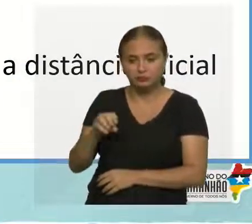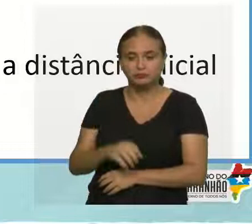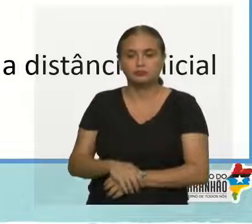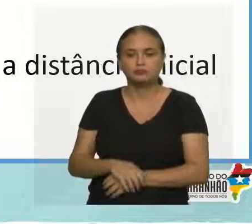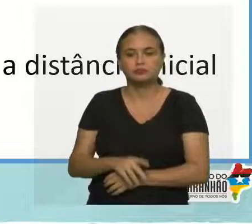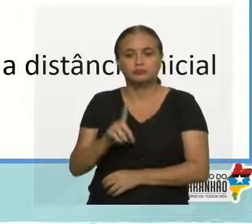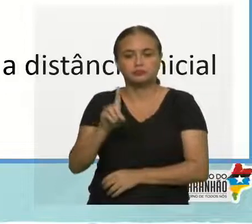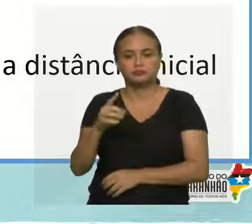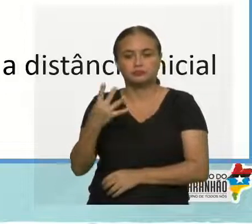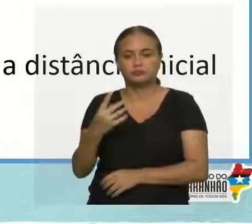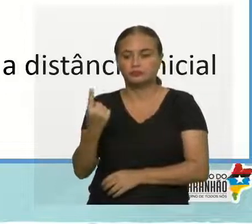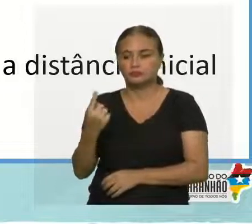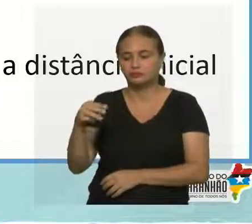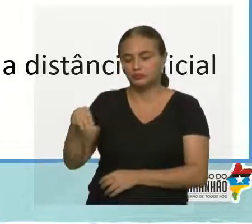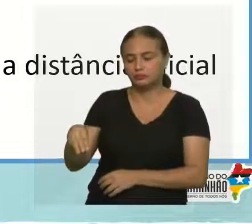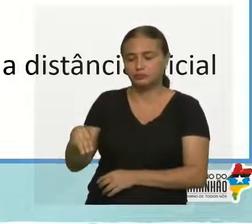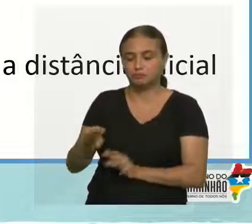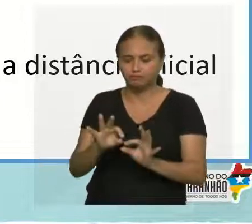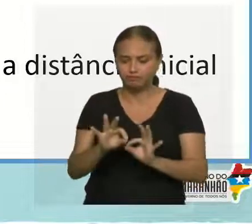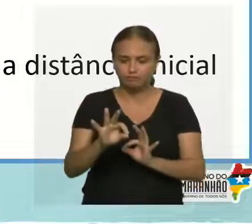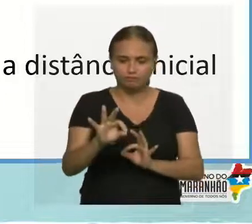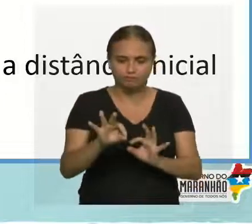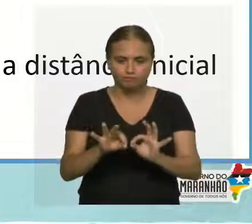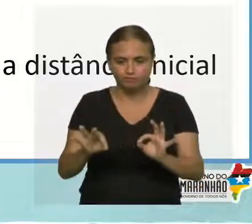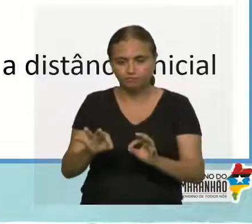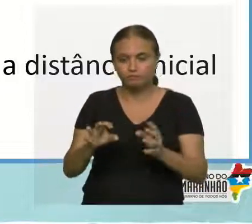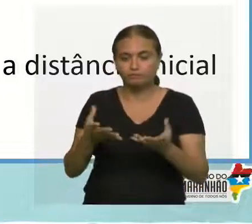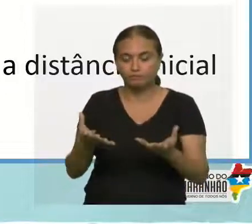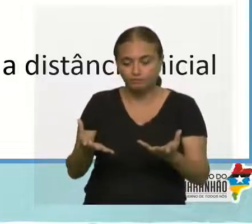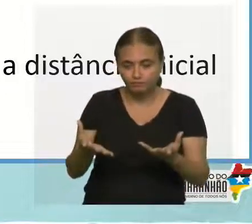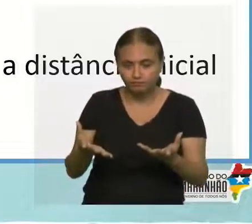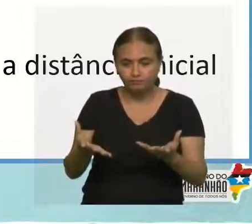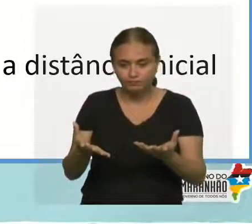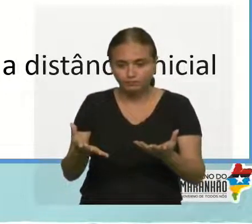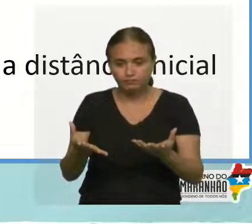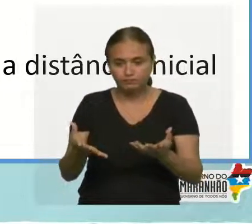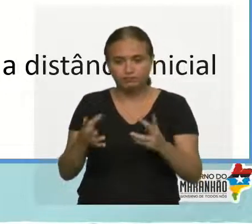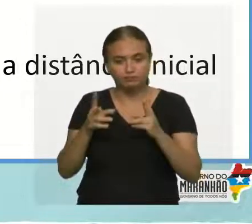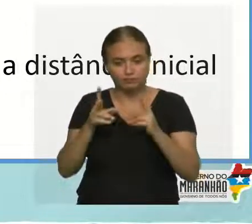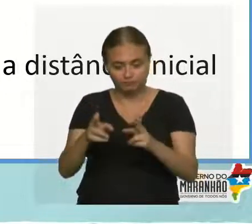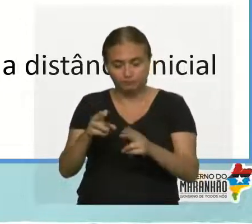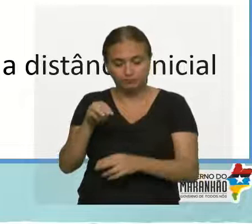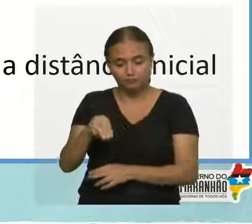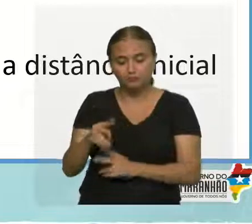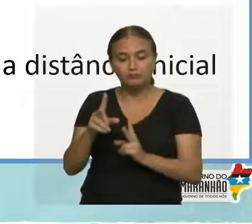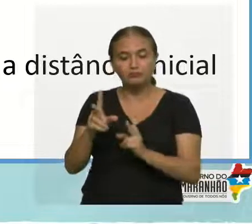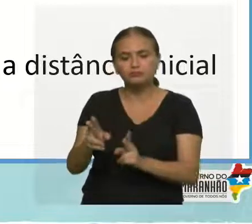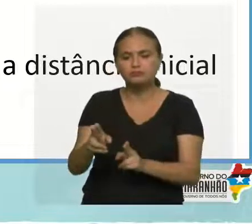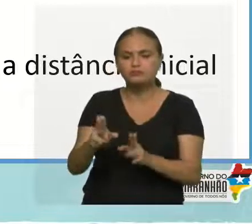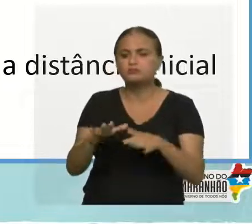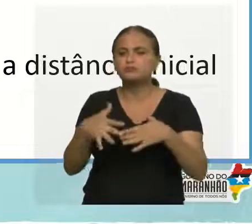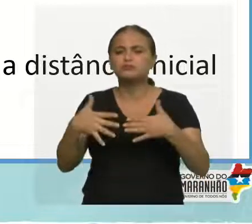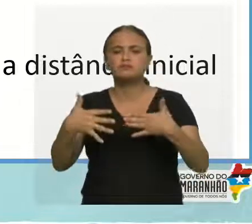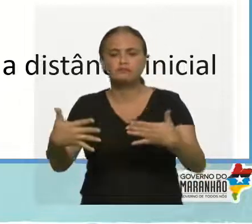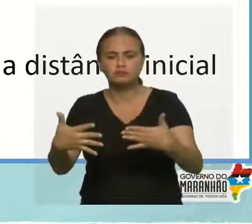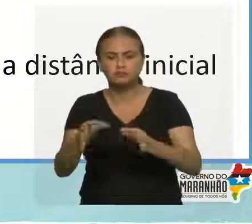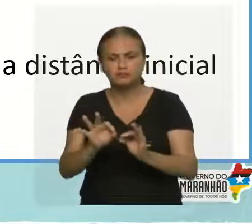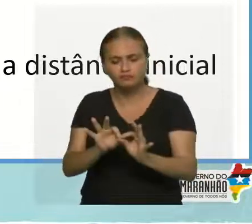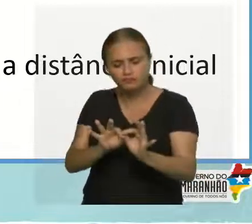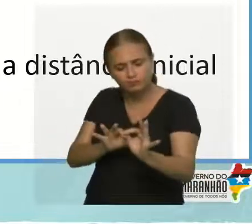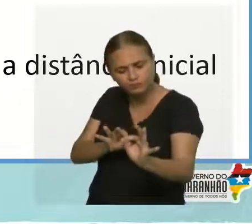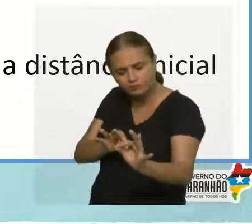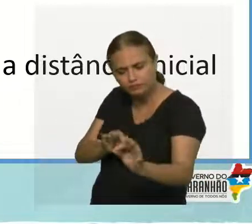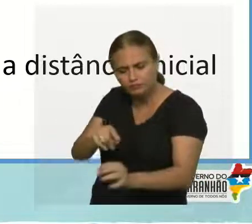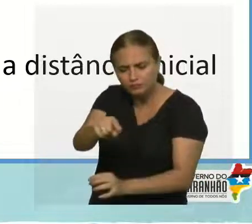D4, 1 metro. A distância inicial da bola ao buraco era em metros igual a quanto? Qual era a distância inicial do buraco? Ou seja,